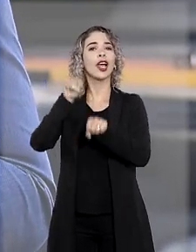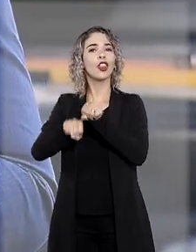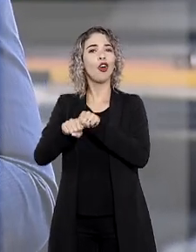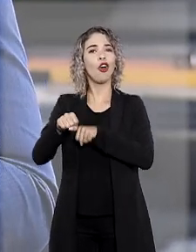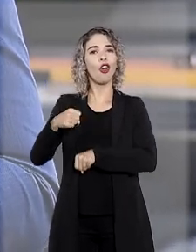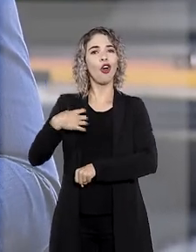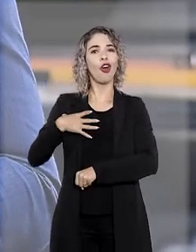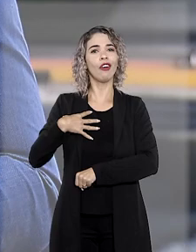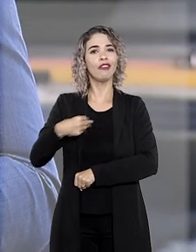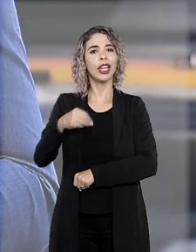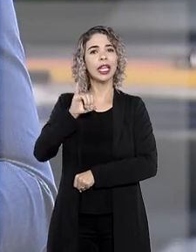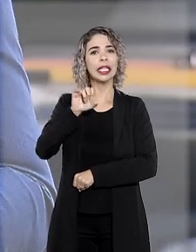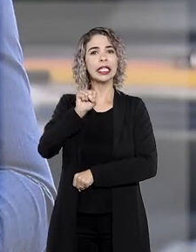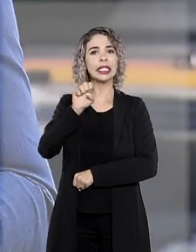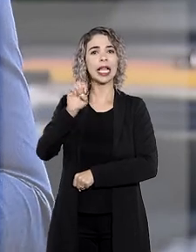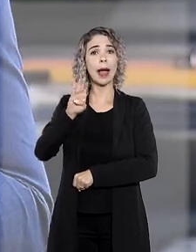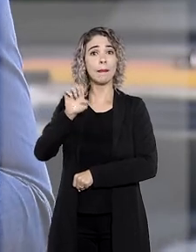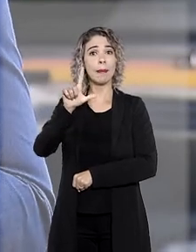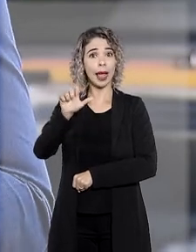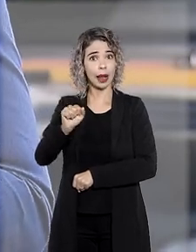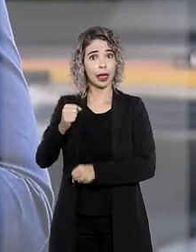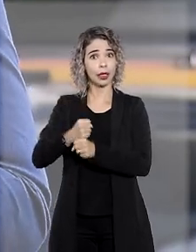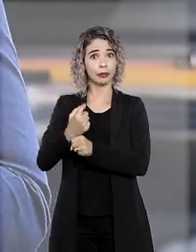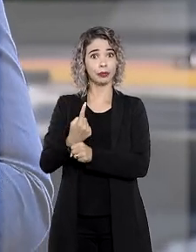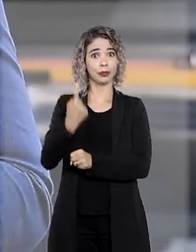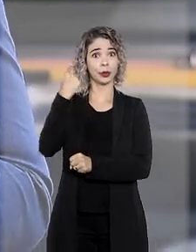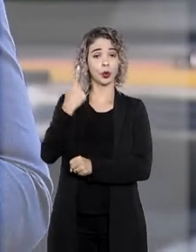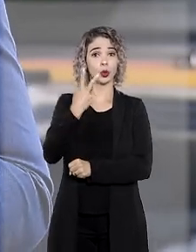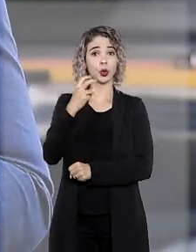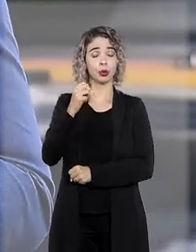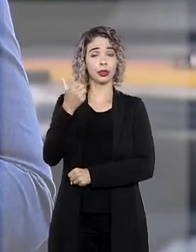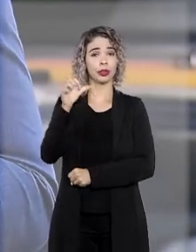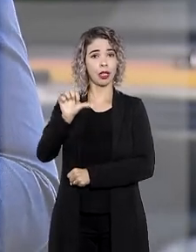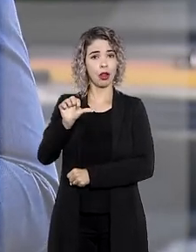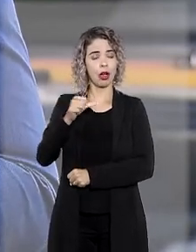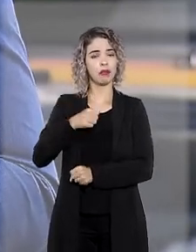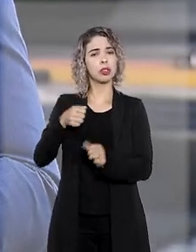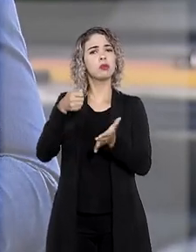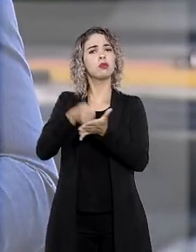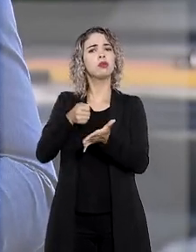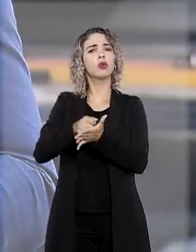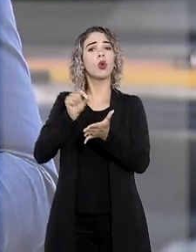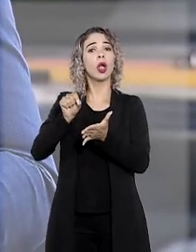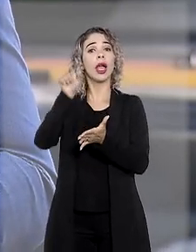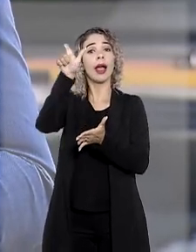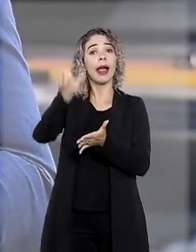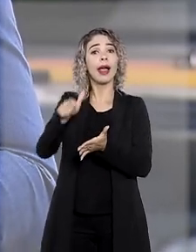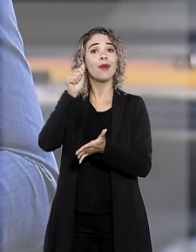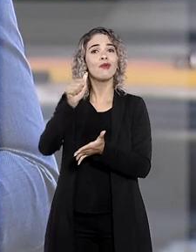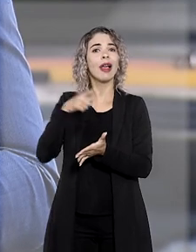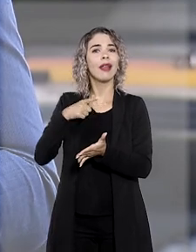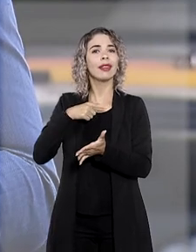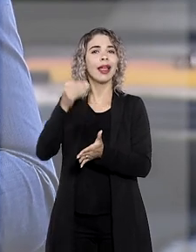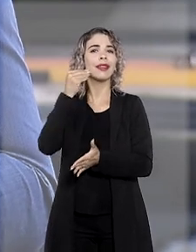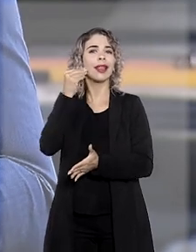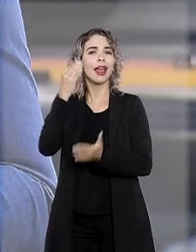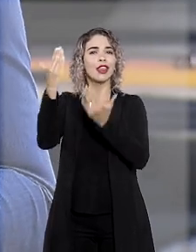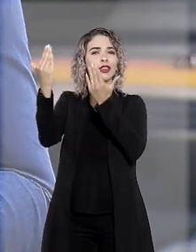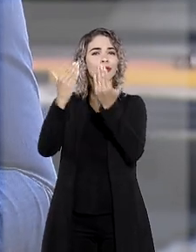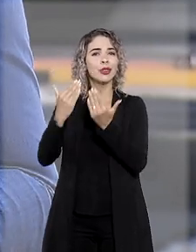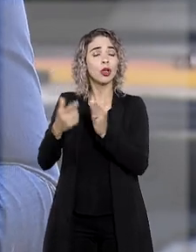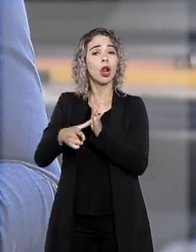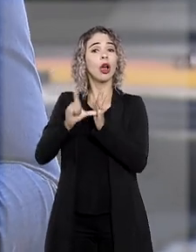Isabela Nardone em março de 2009. O juízo da execução penal havia exigido que ela se submetesse a um teste